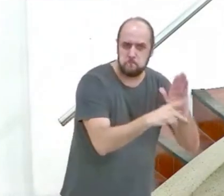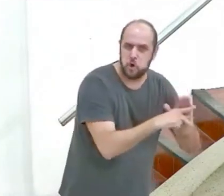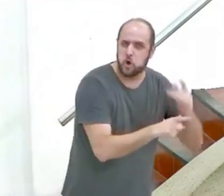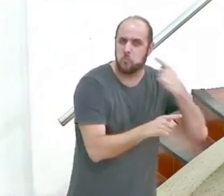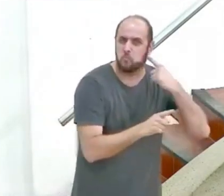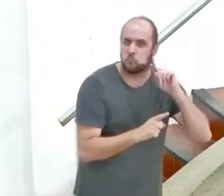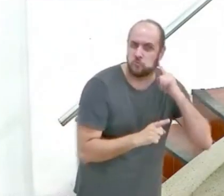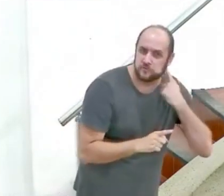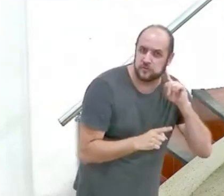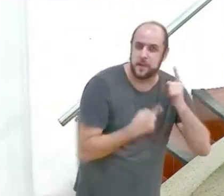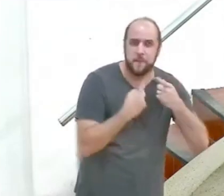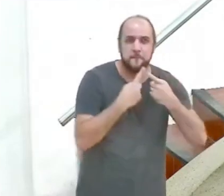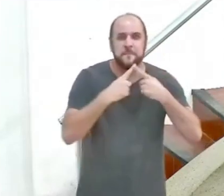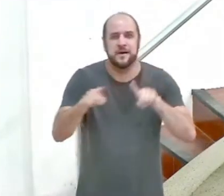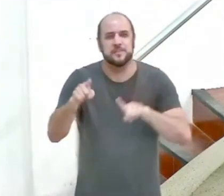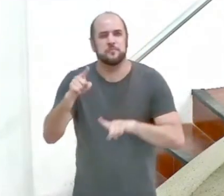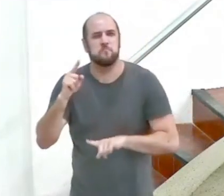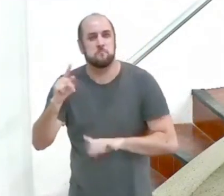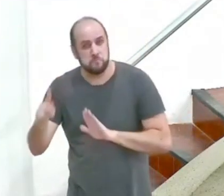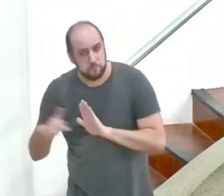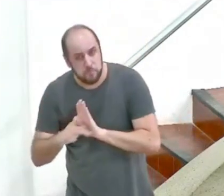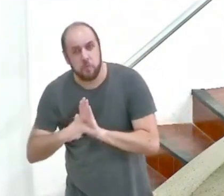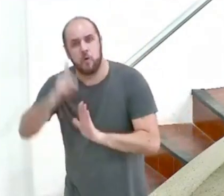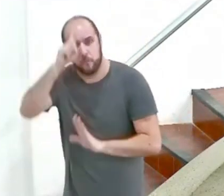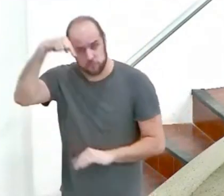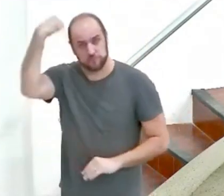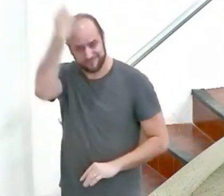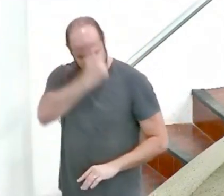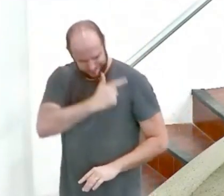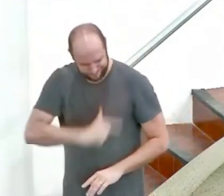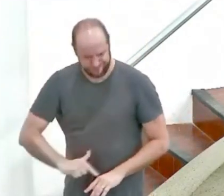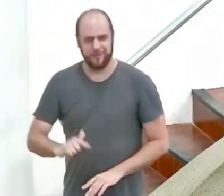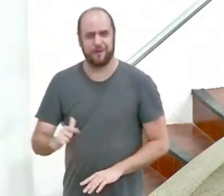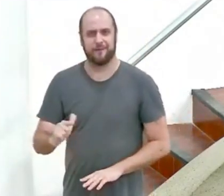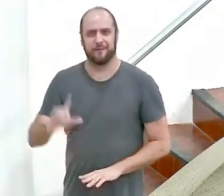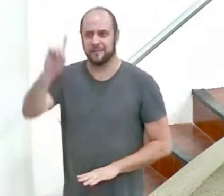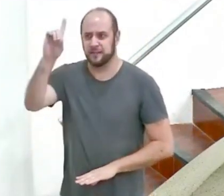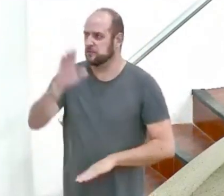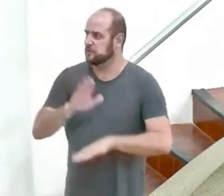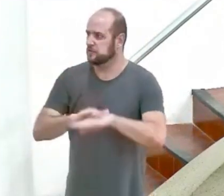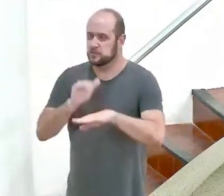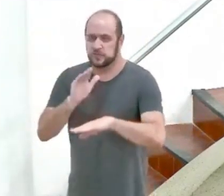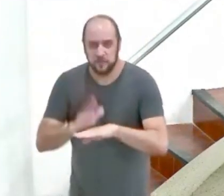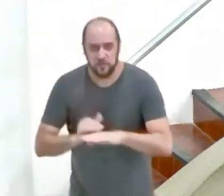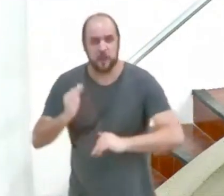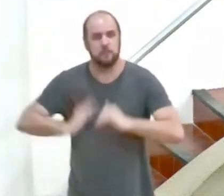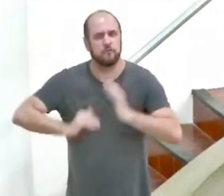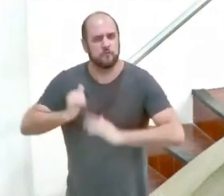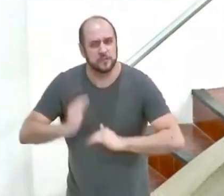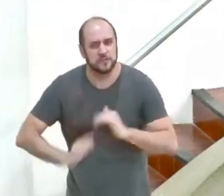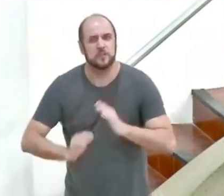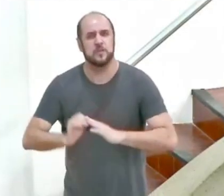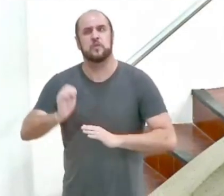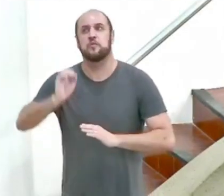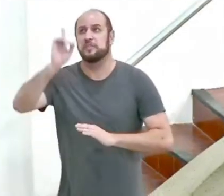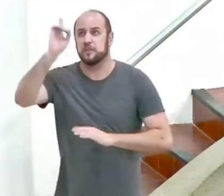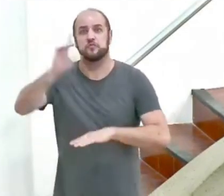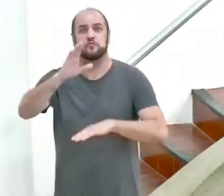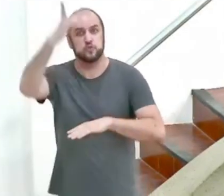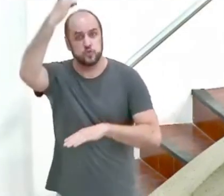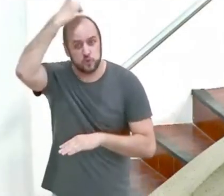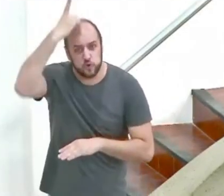mas em uma condição de santidade o chamado de Deus executado a vocação eficaz de Deus